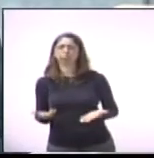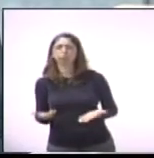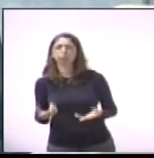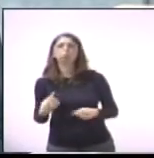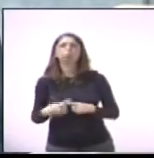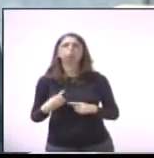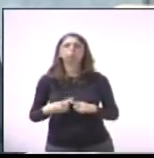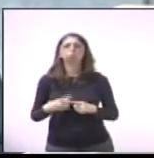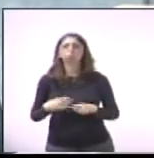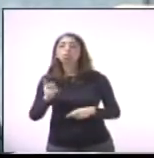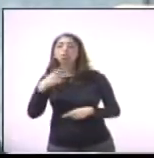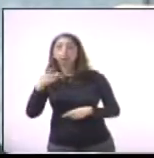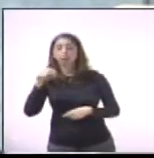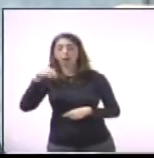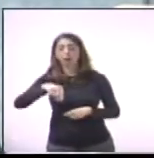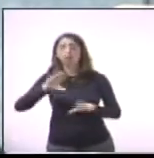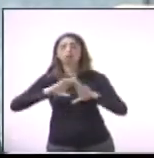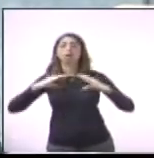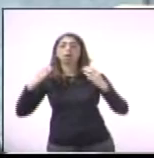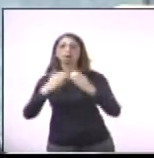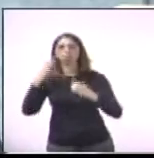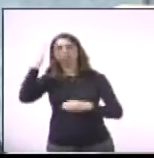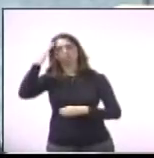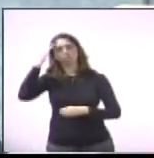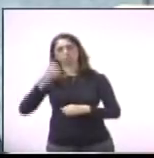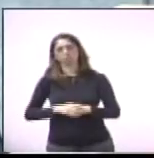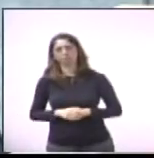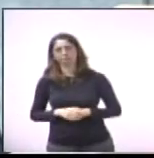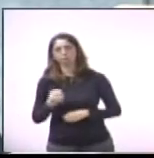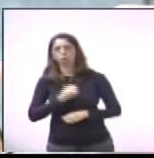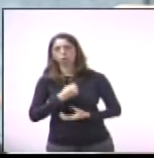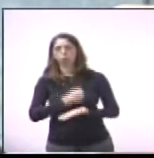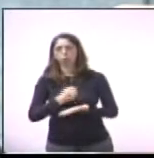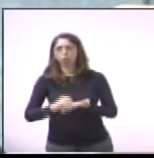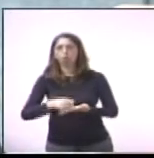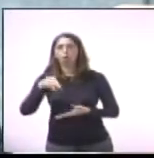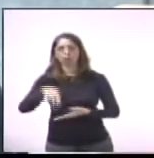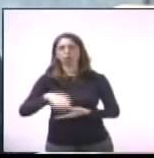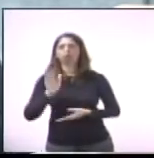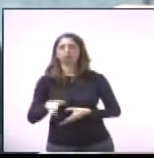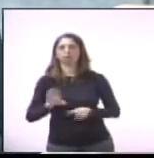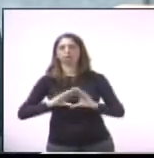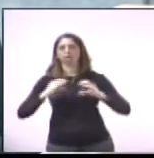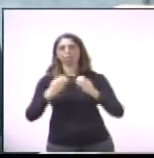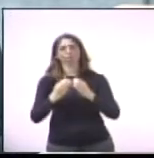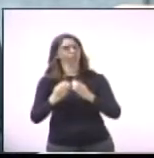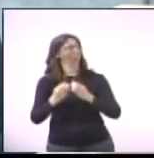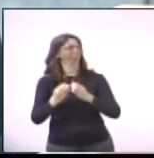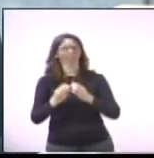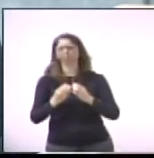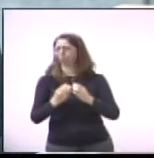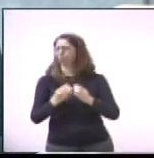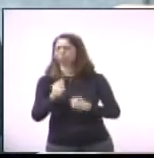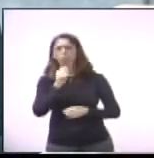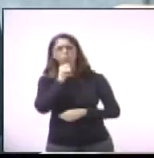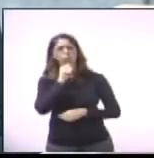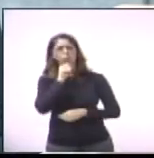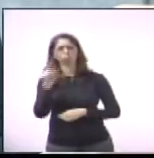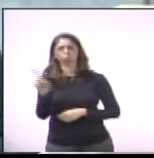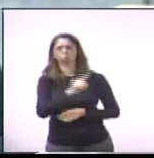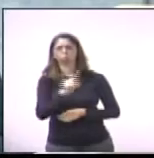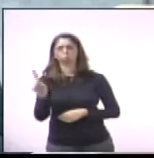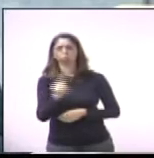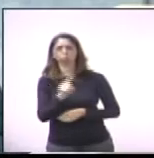da Câmara e o número de protocolo da Câmara dizendo que já está na Câmara e que já está no Executivo.